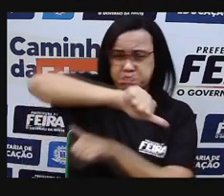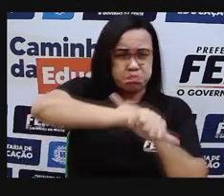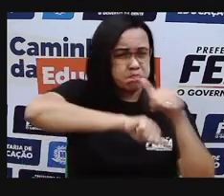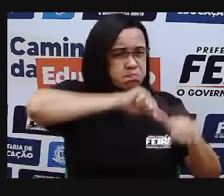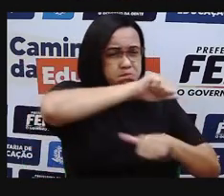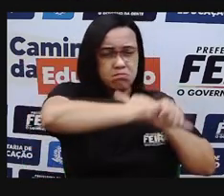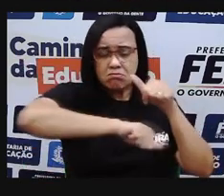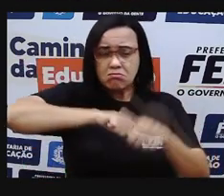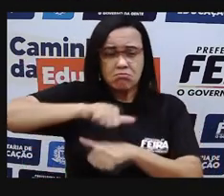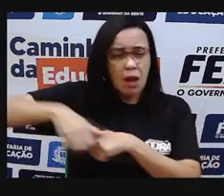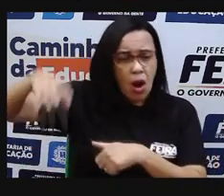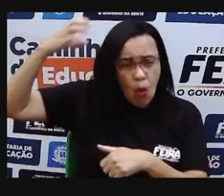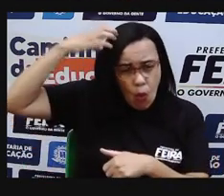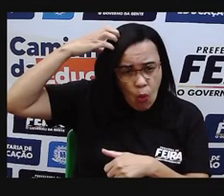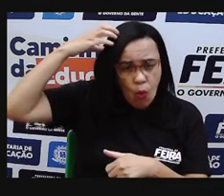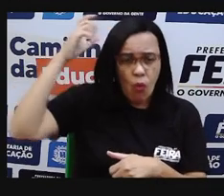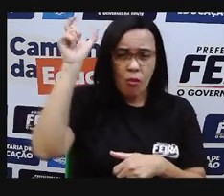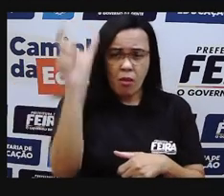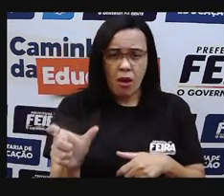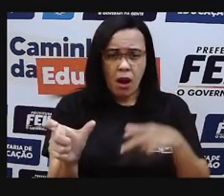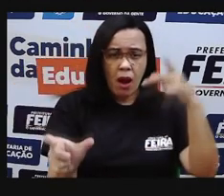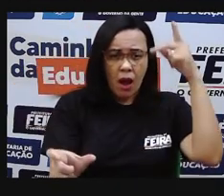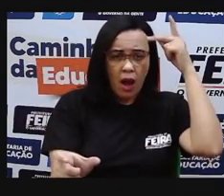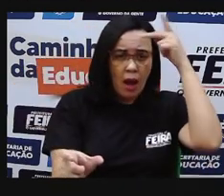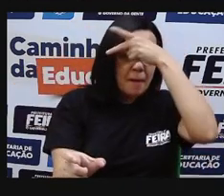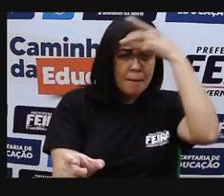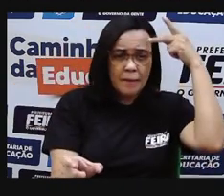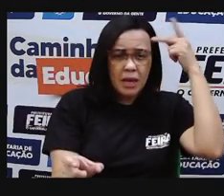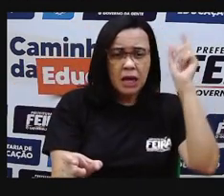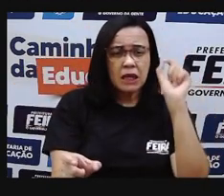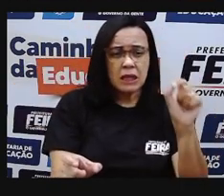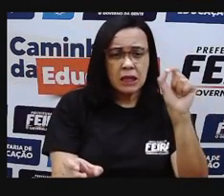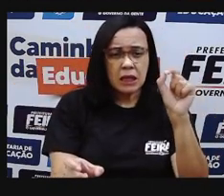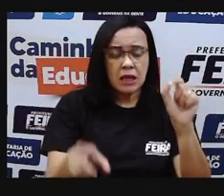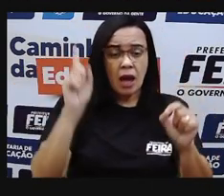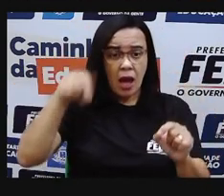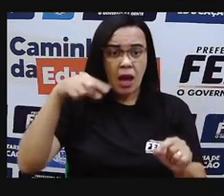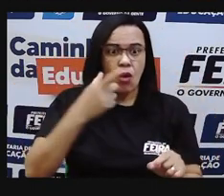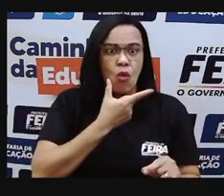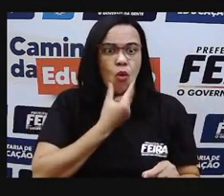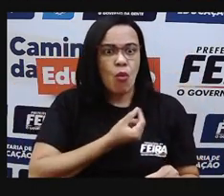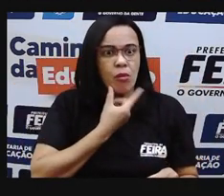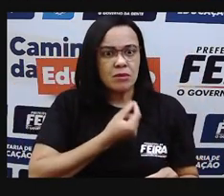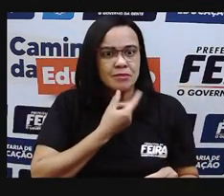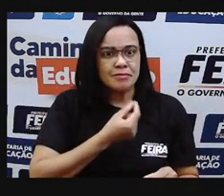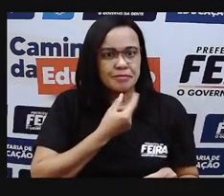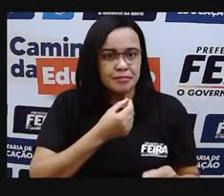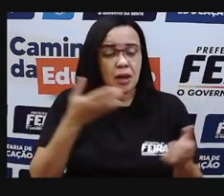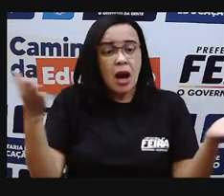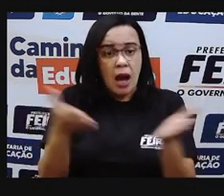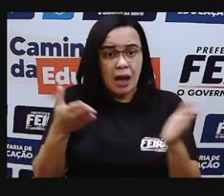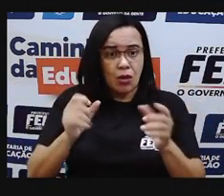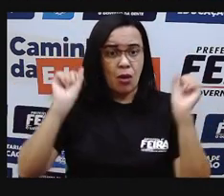efeito estufa, porque essa retenção da temperatura no nosso,